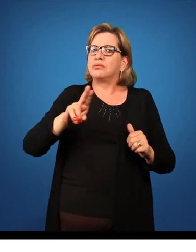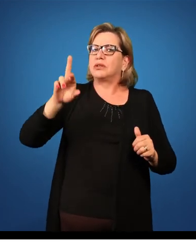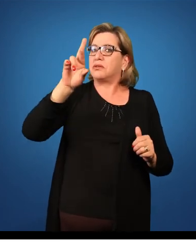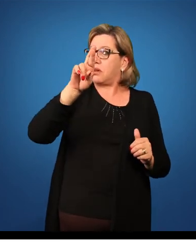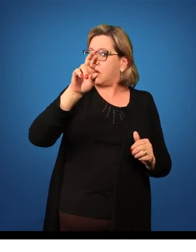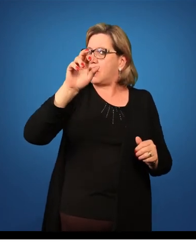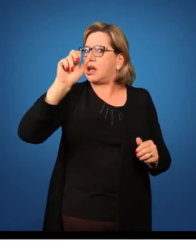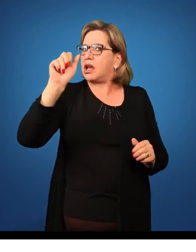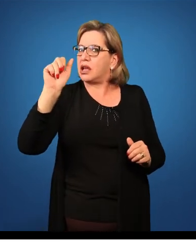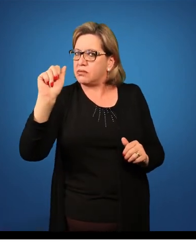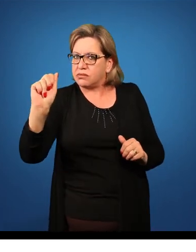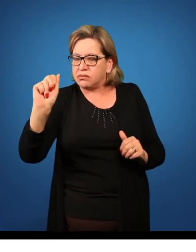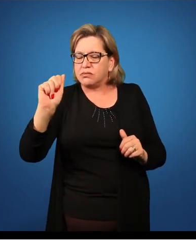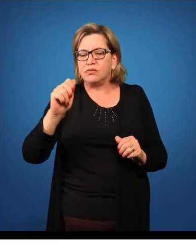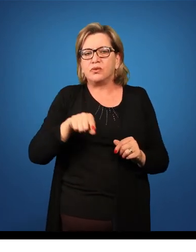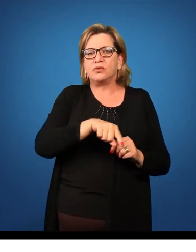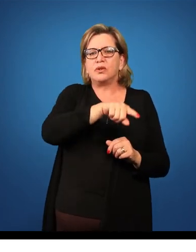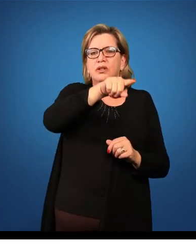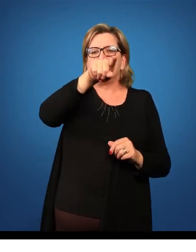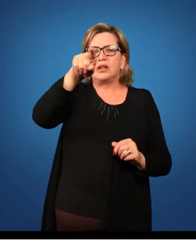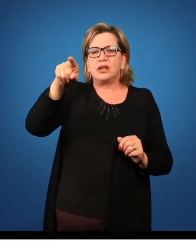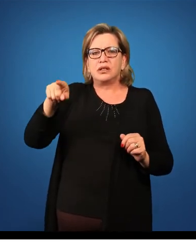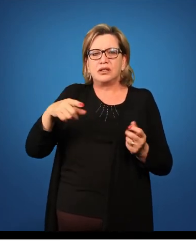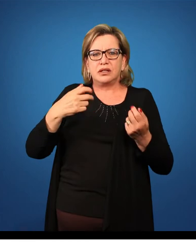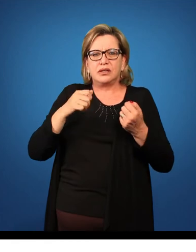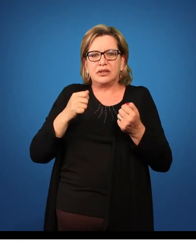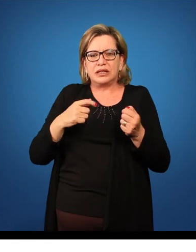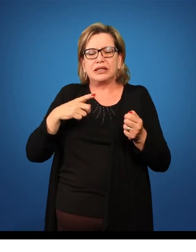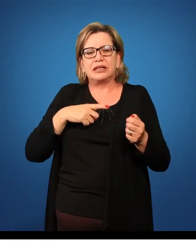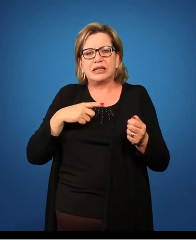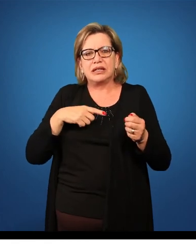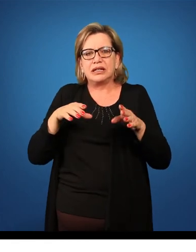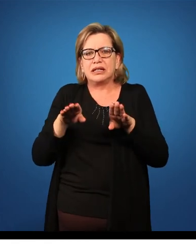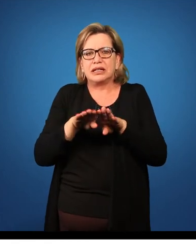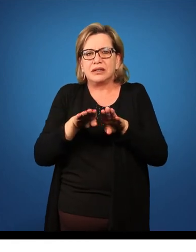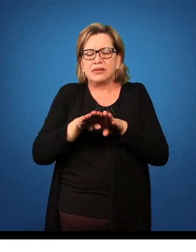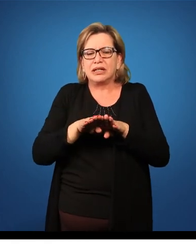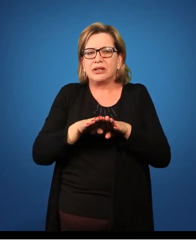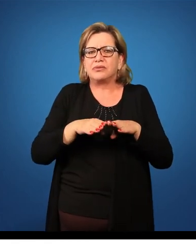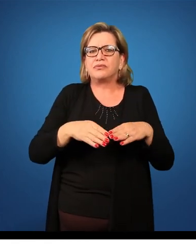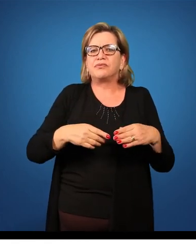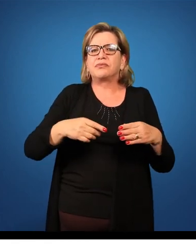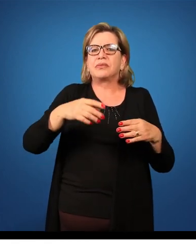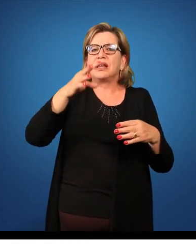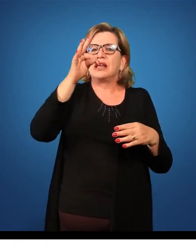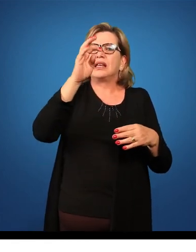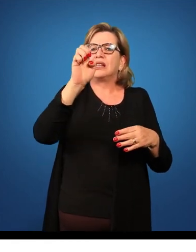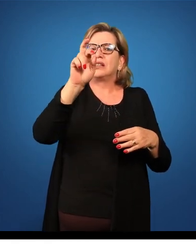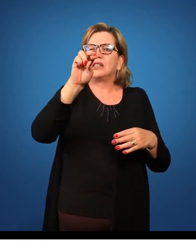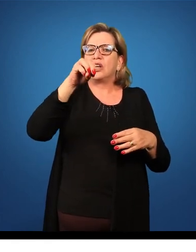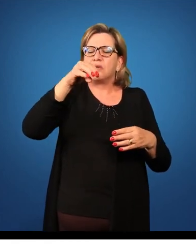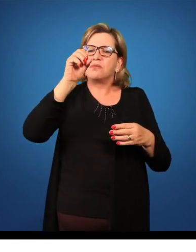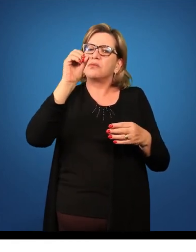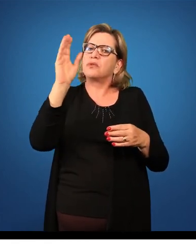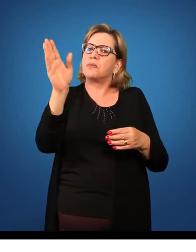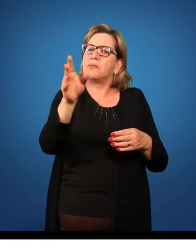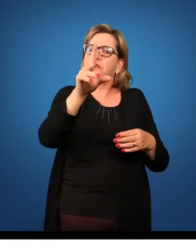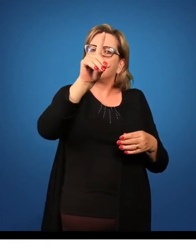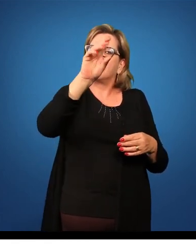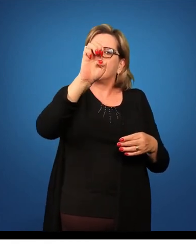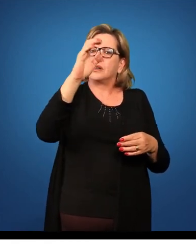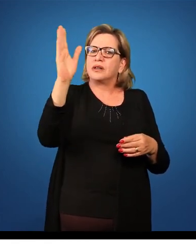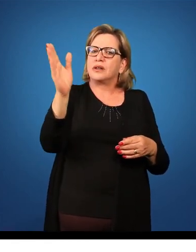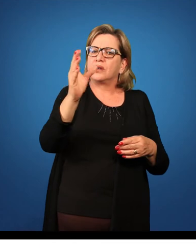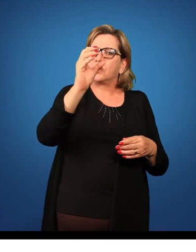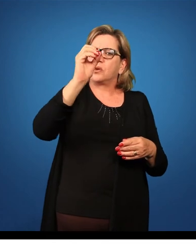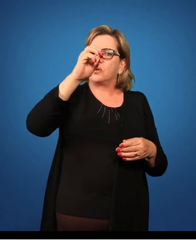Vocês vão... Vai ser disponibilizado um termo de compromisso que vocês vão fazer o preenchimento dele e entregar na